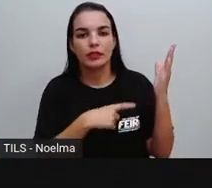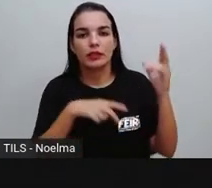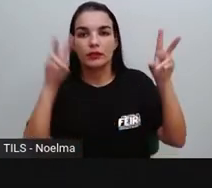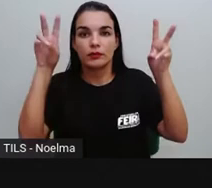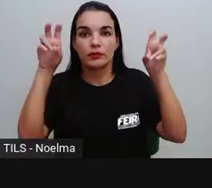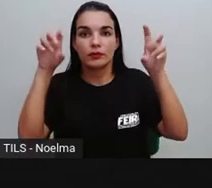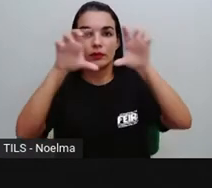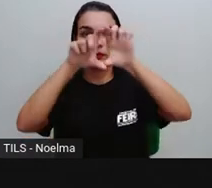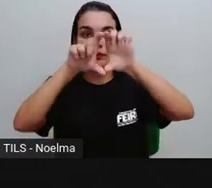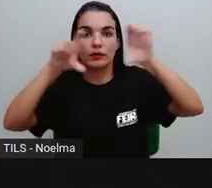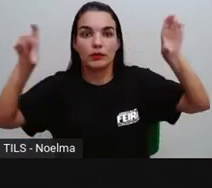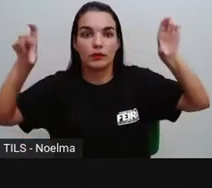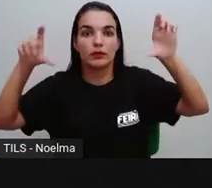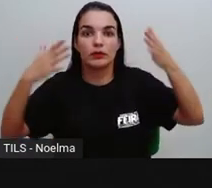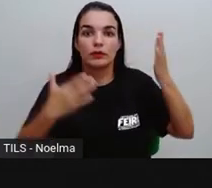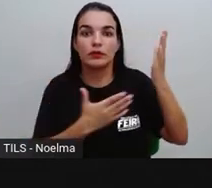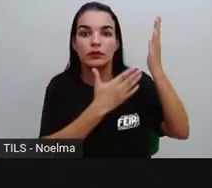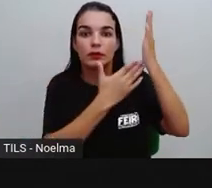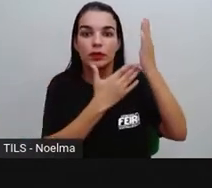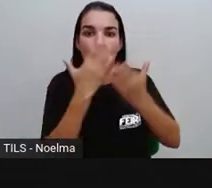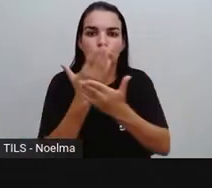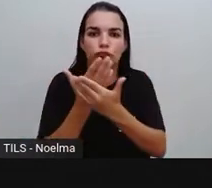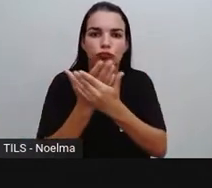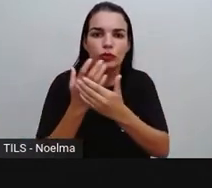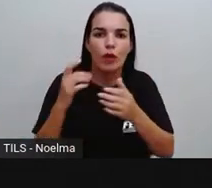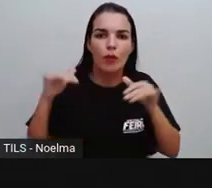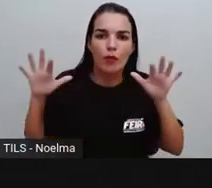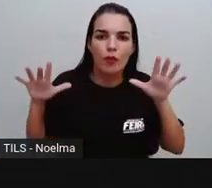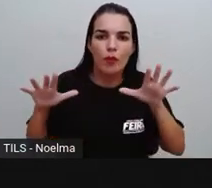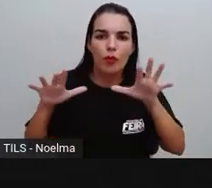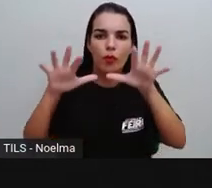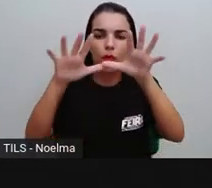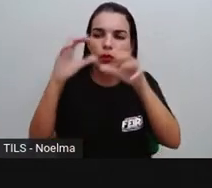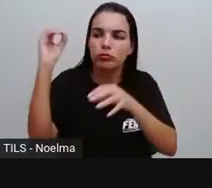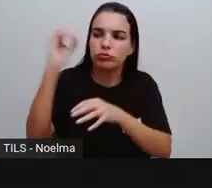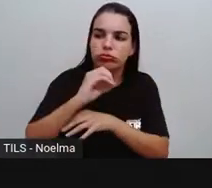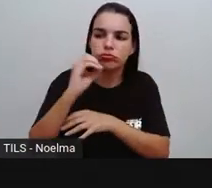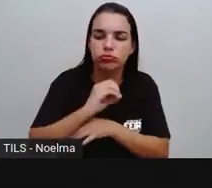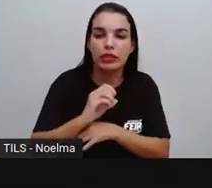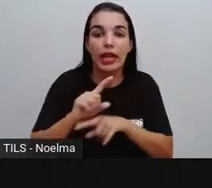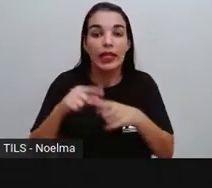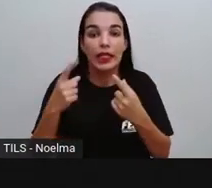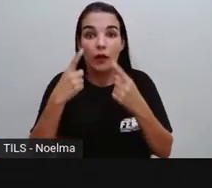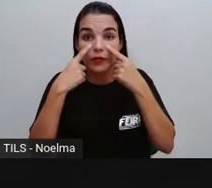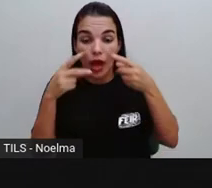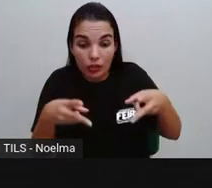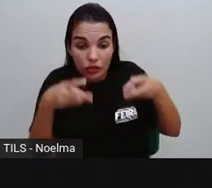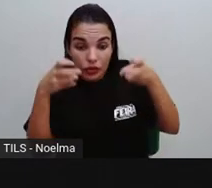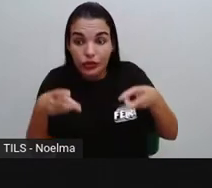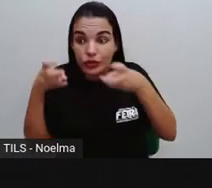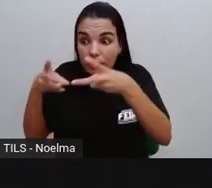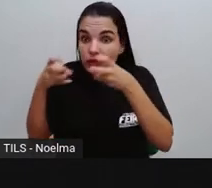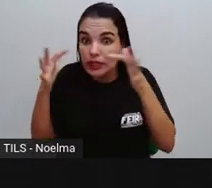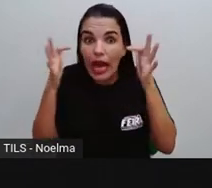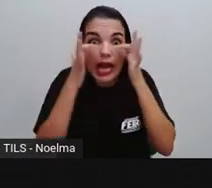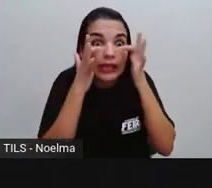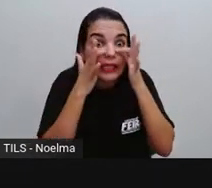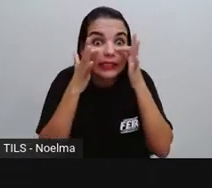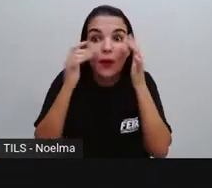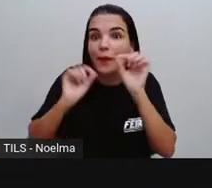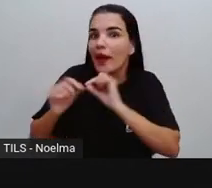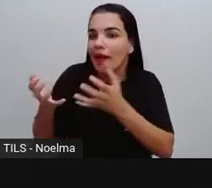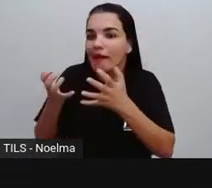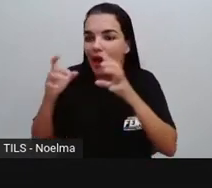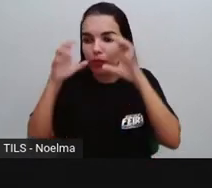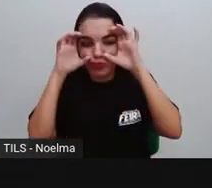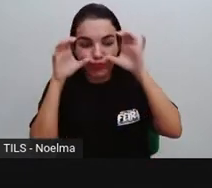voltados à comunidade. Estudantes voam com gravidade zero. Tudo isso aí chama a atenção do leitor para ler